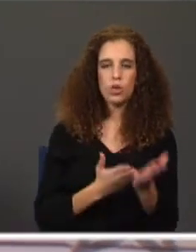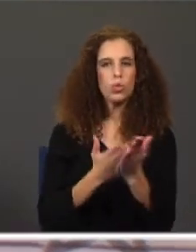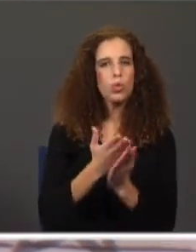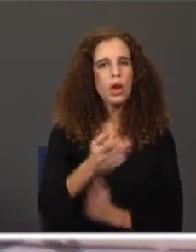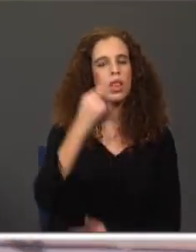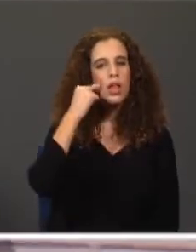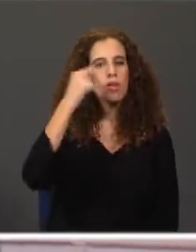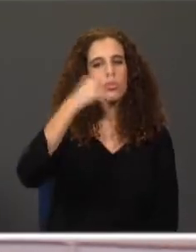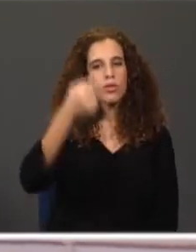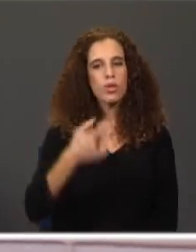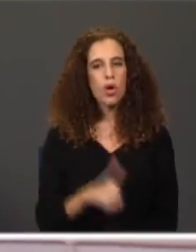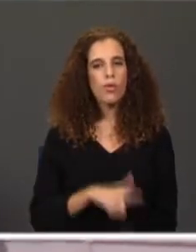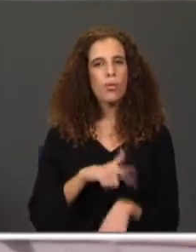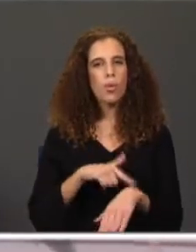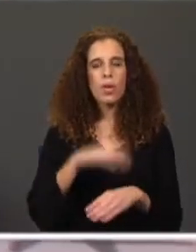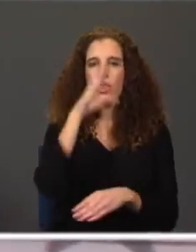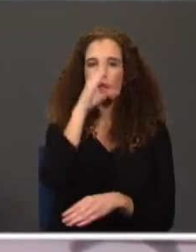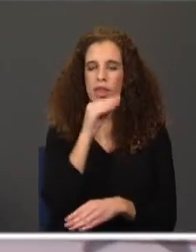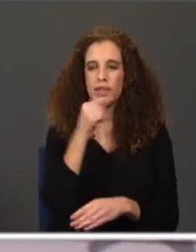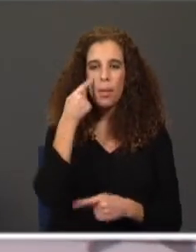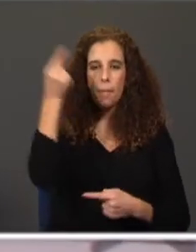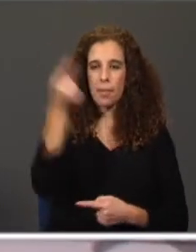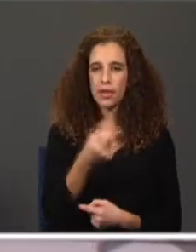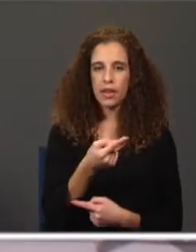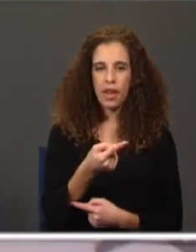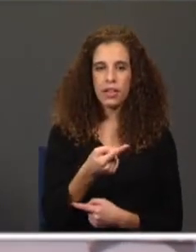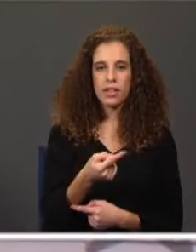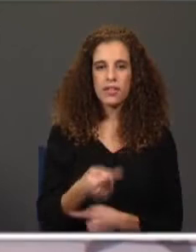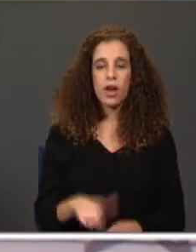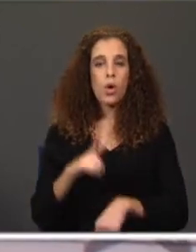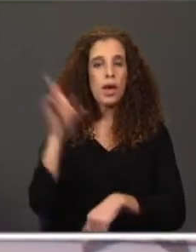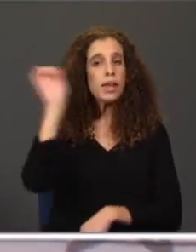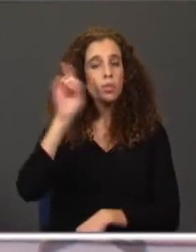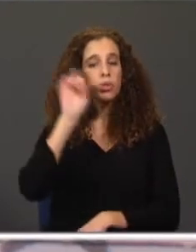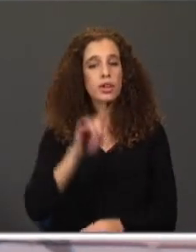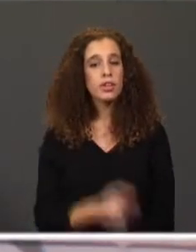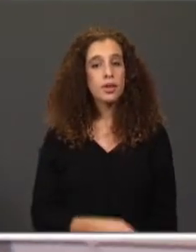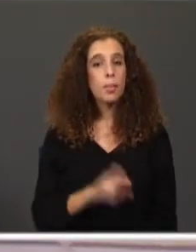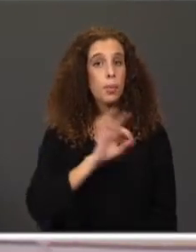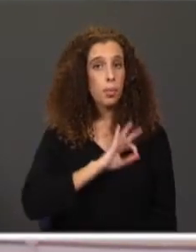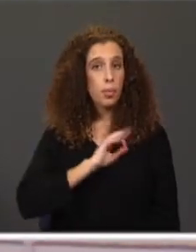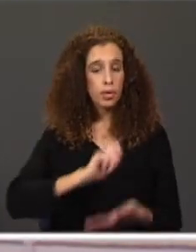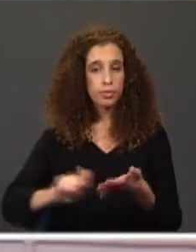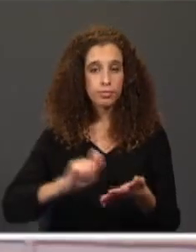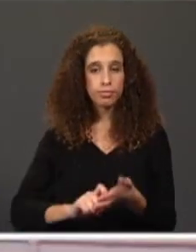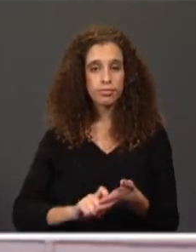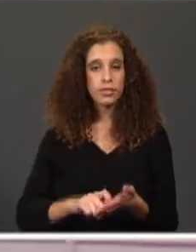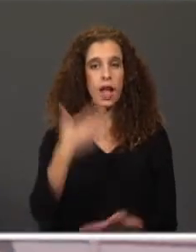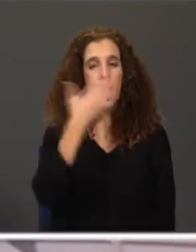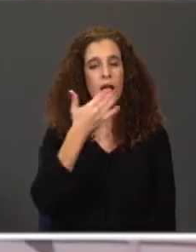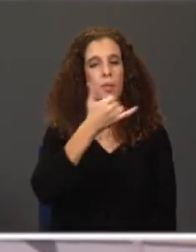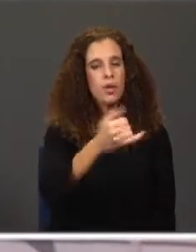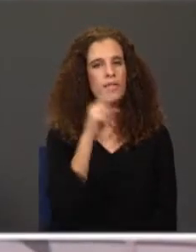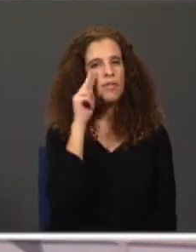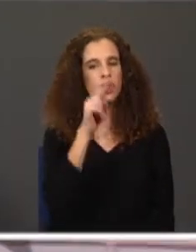viagem houve momentos de silêncio partilhado que tiveram assim tanta importância para António Lobo Antunes? No próximo bloco vais